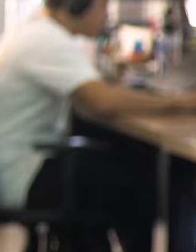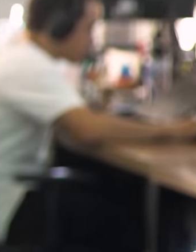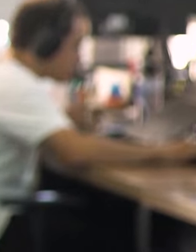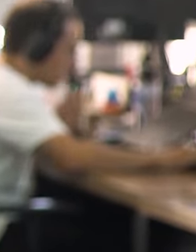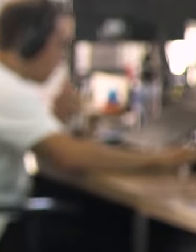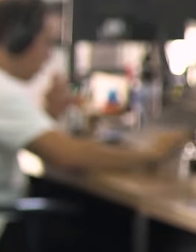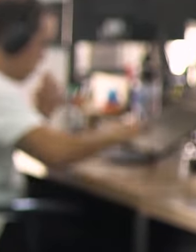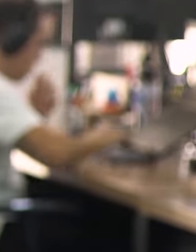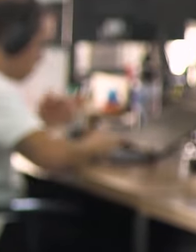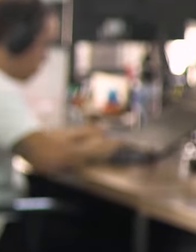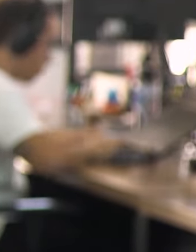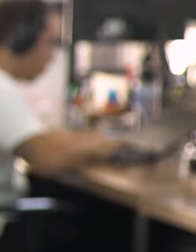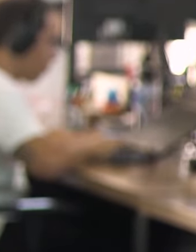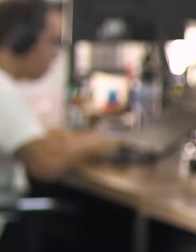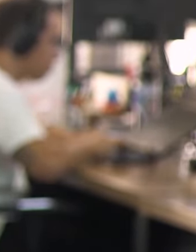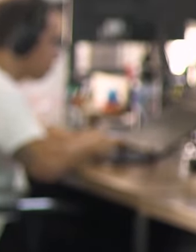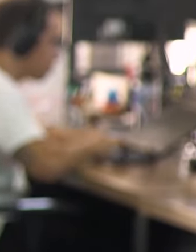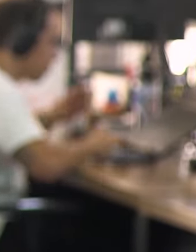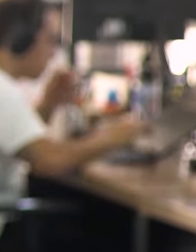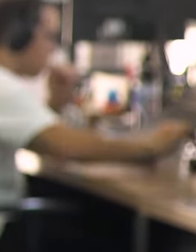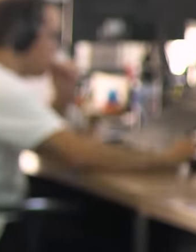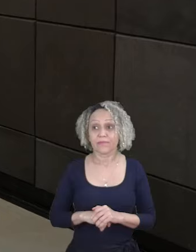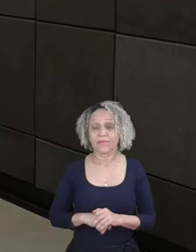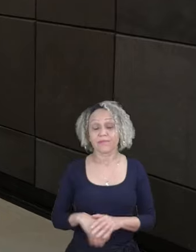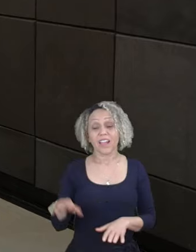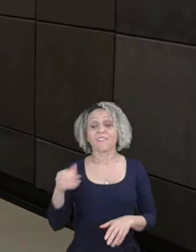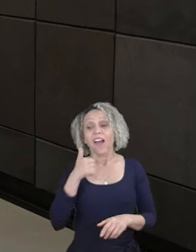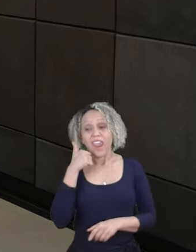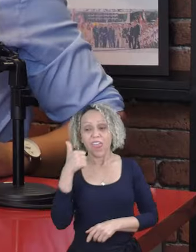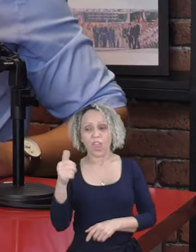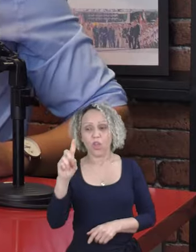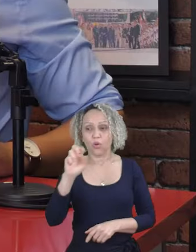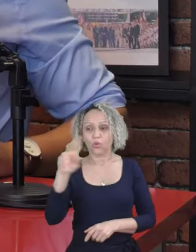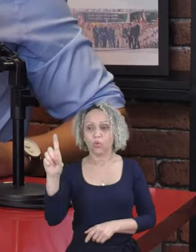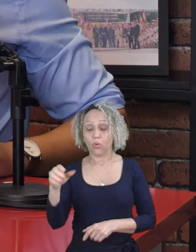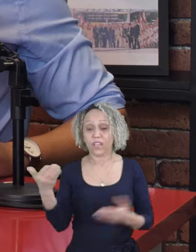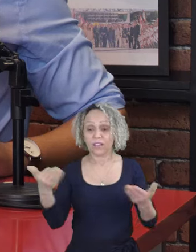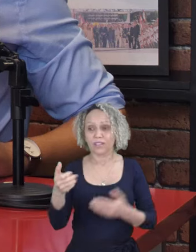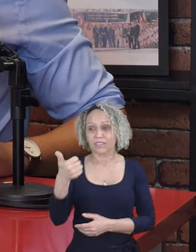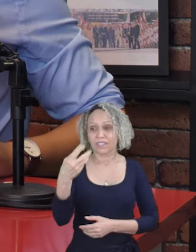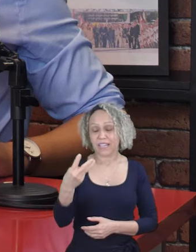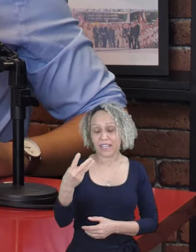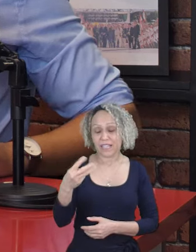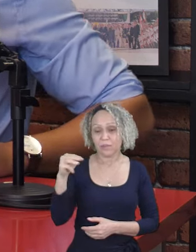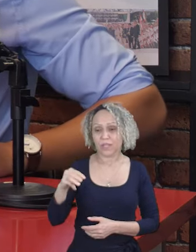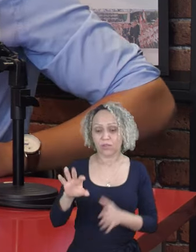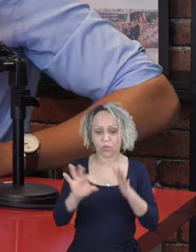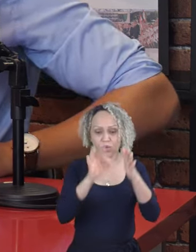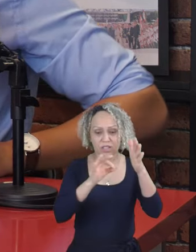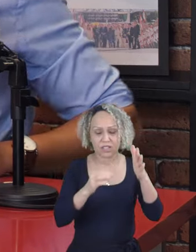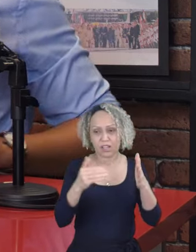viu? Vem com a gente reconstruir o Brasil. Valeu demais, Luda. E esse foi mais um 13 Minutos com os